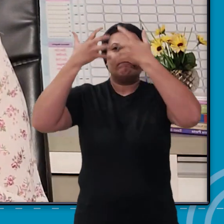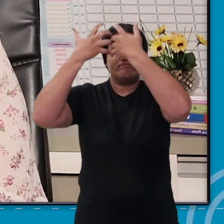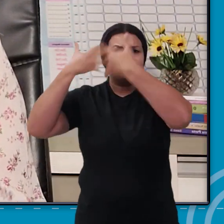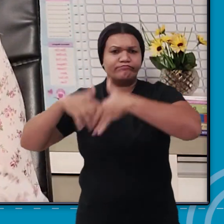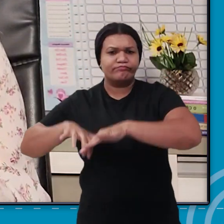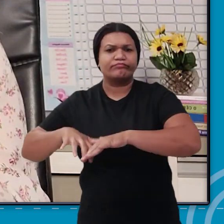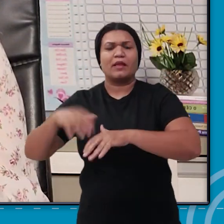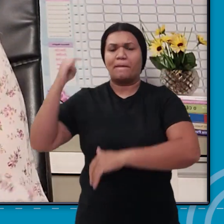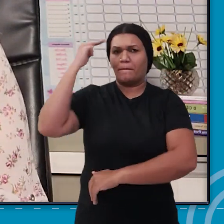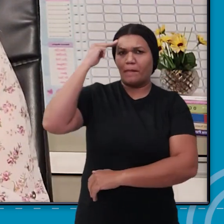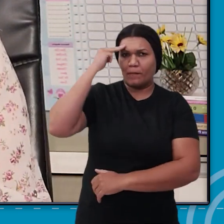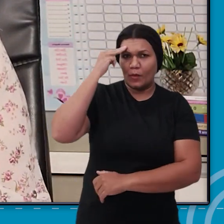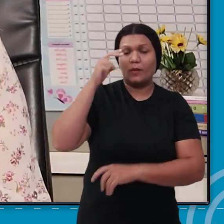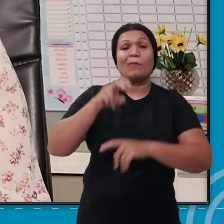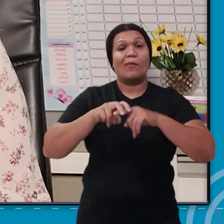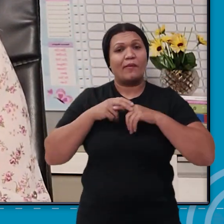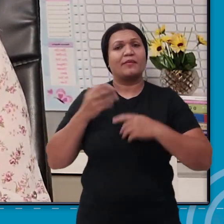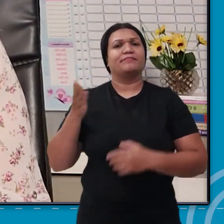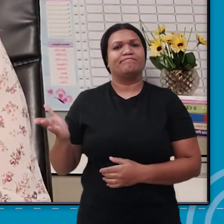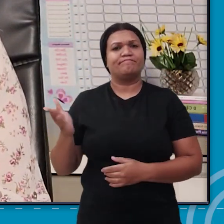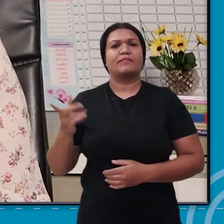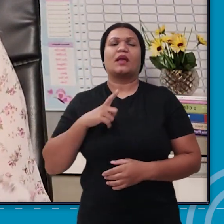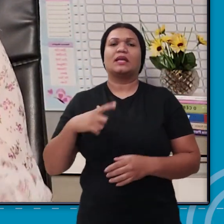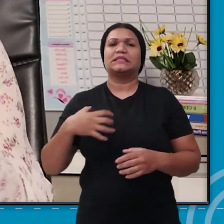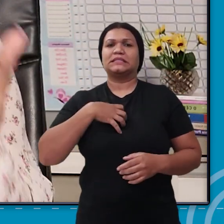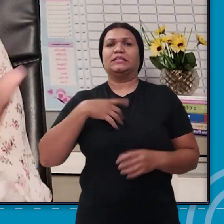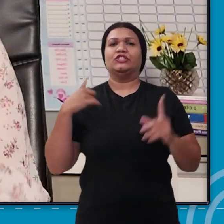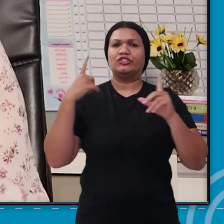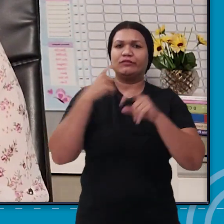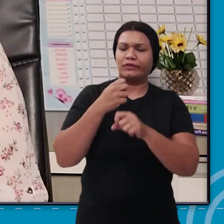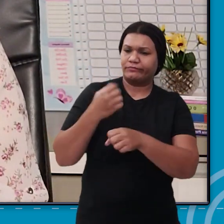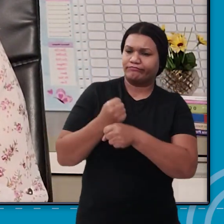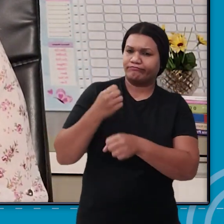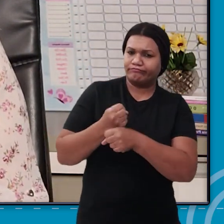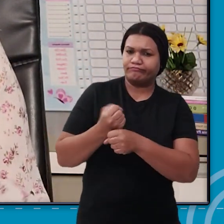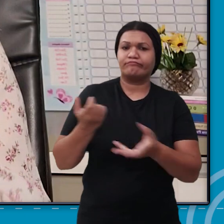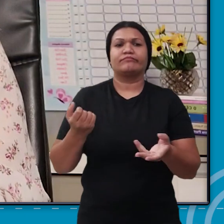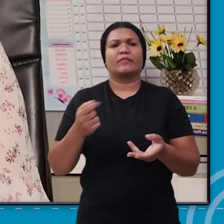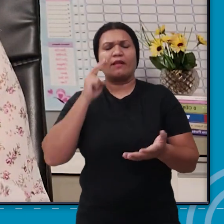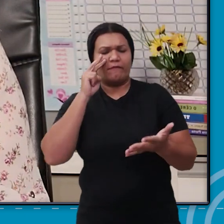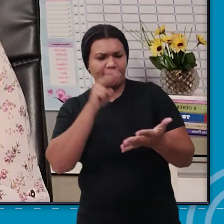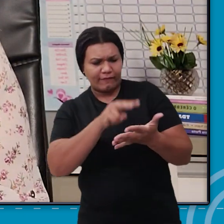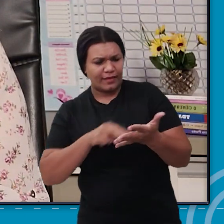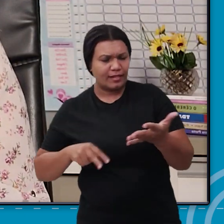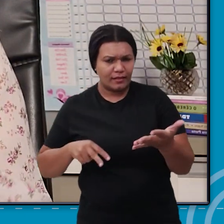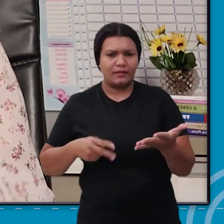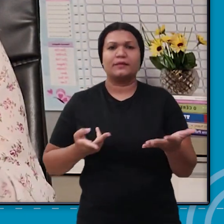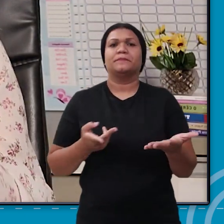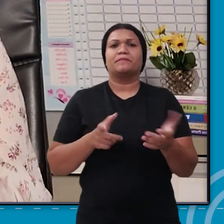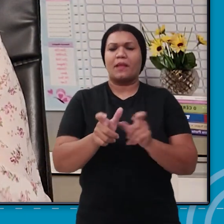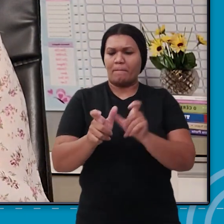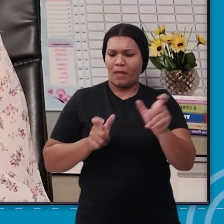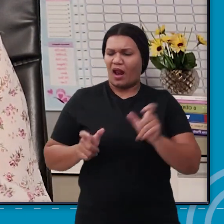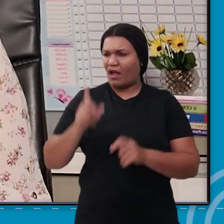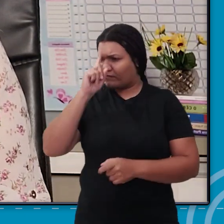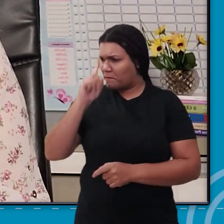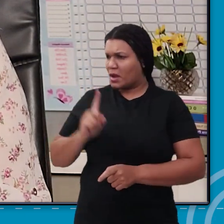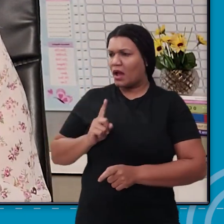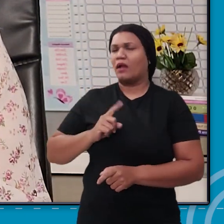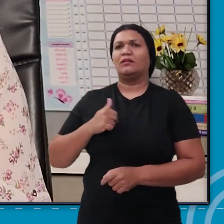de raciocínio, de memória. Com isso, ela vai ter dificuldade com os cálculos, com a interpretação de textos, com as palavras de